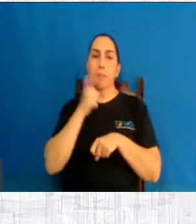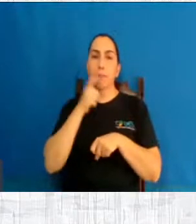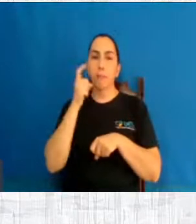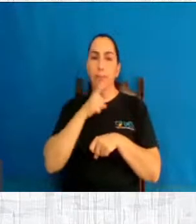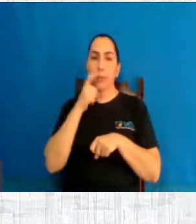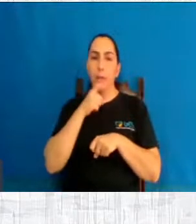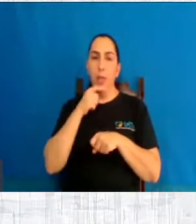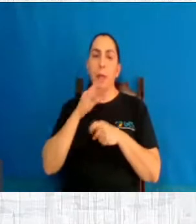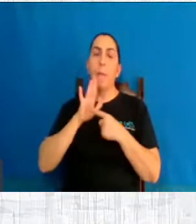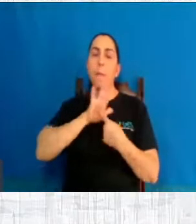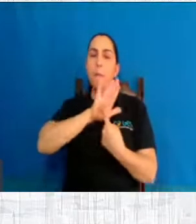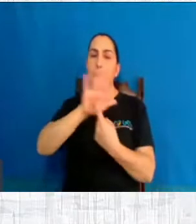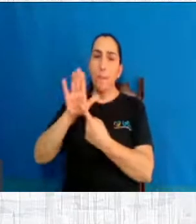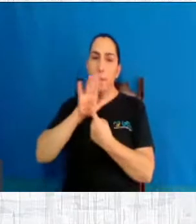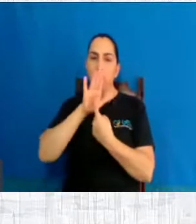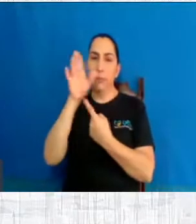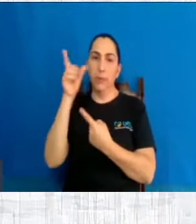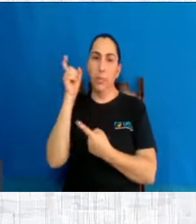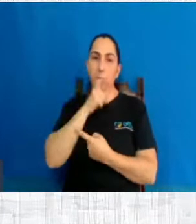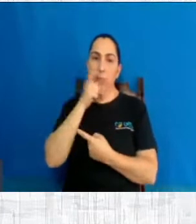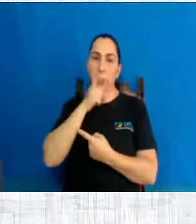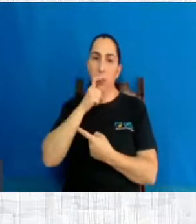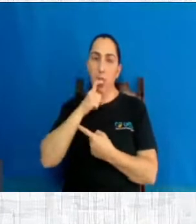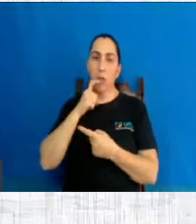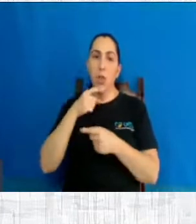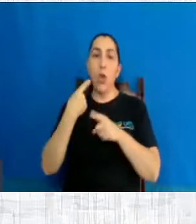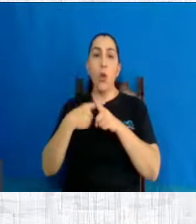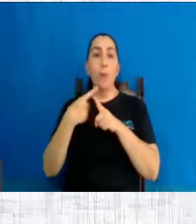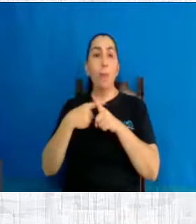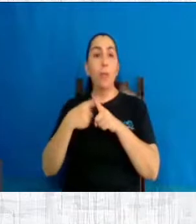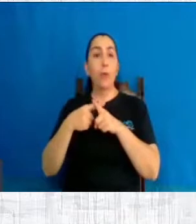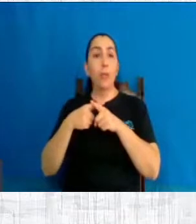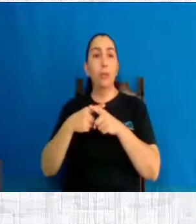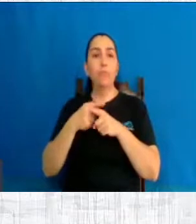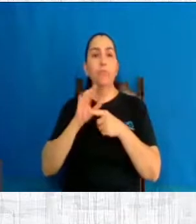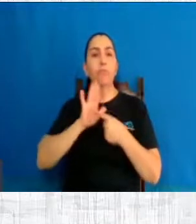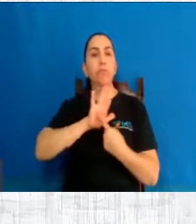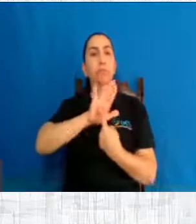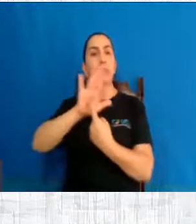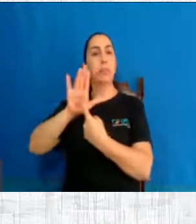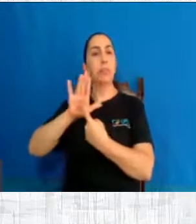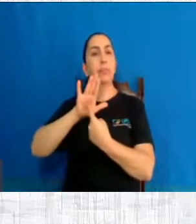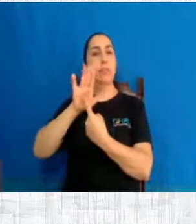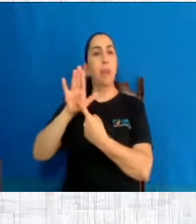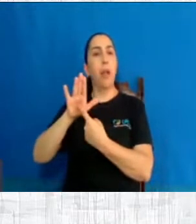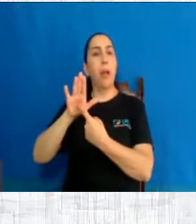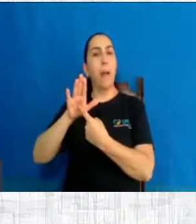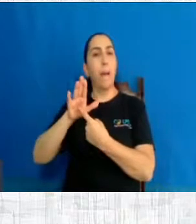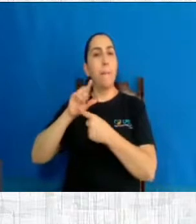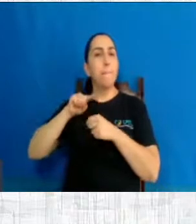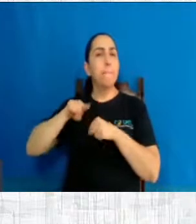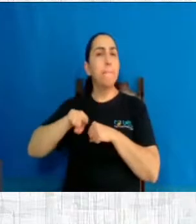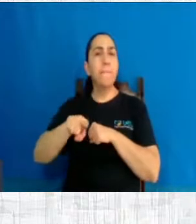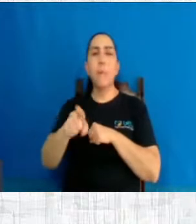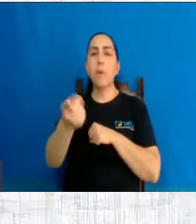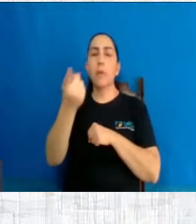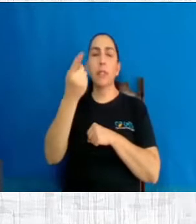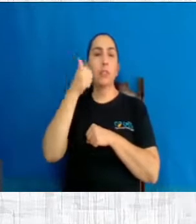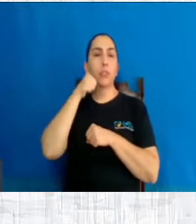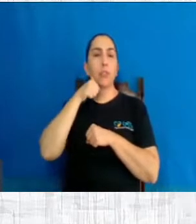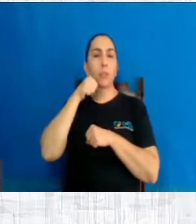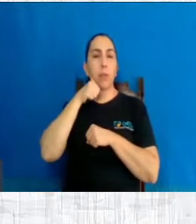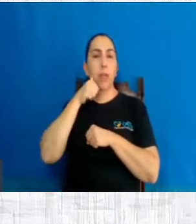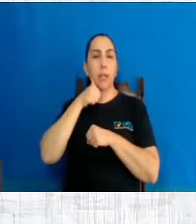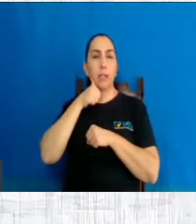verdade, afirmando-se que morrem milhares de mulheres por aborto clandestino no Brasil, quando isso não é verdade. Qual o número?